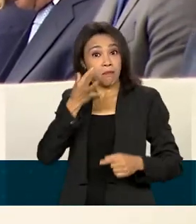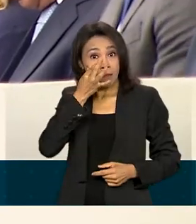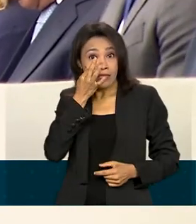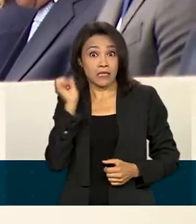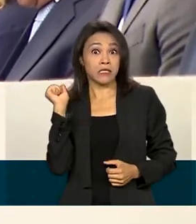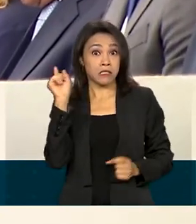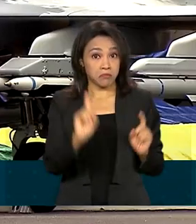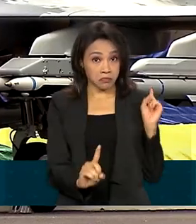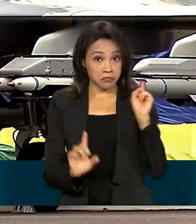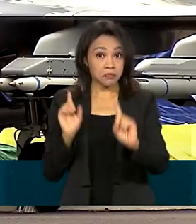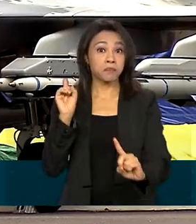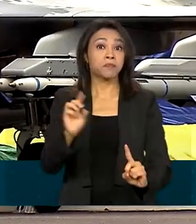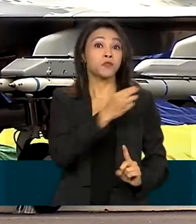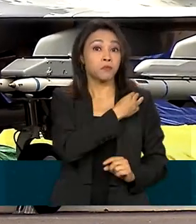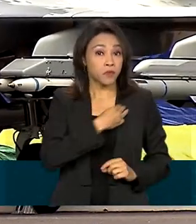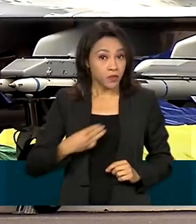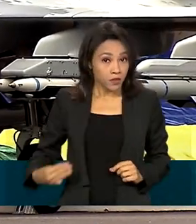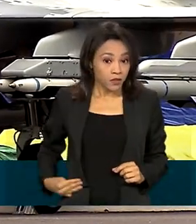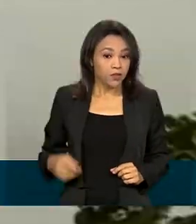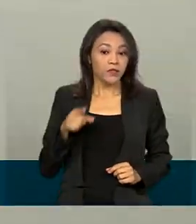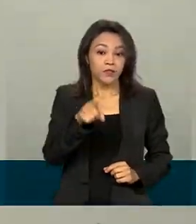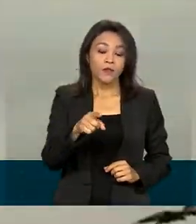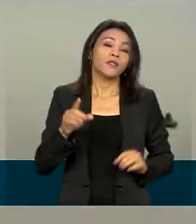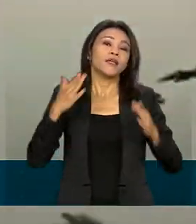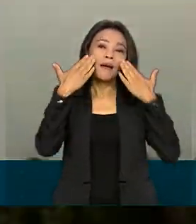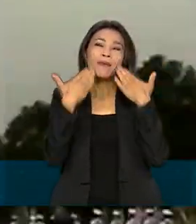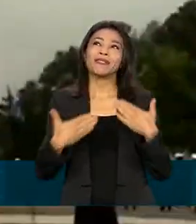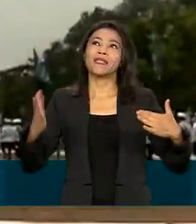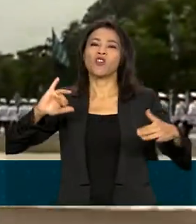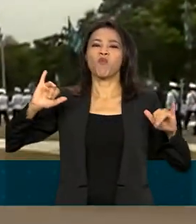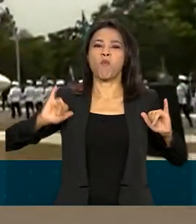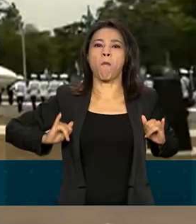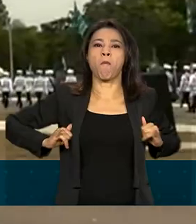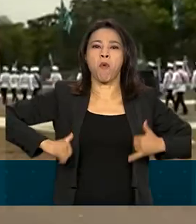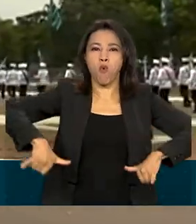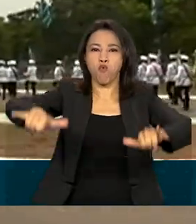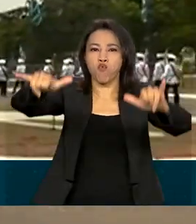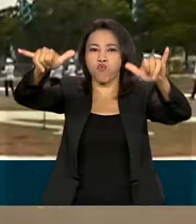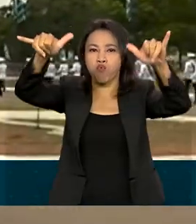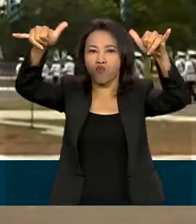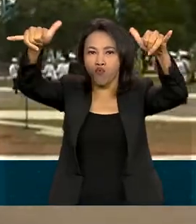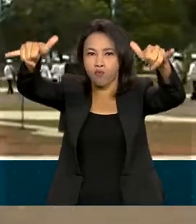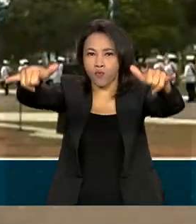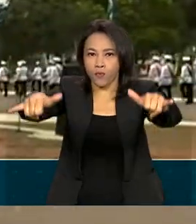vários ministros e a apresentação dos caças na Força Aérea Brasileira.